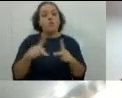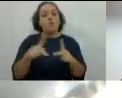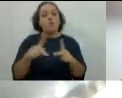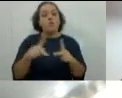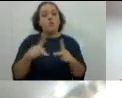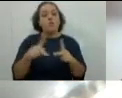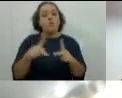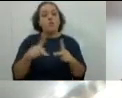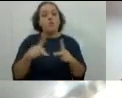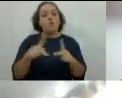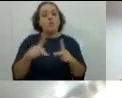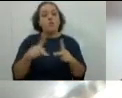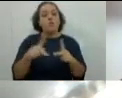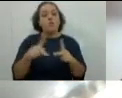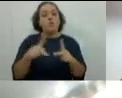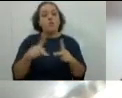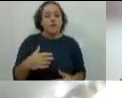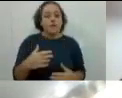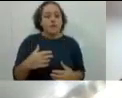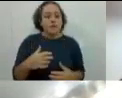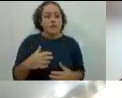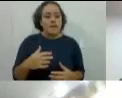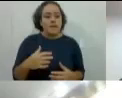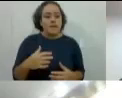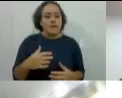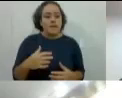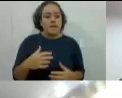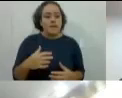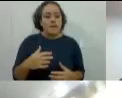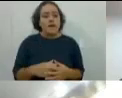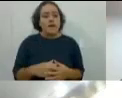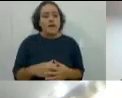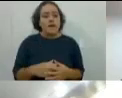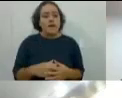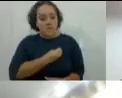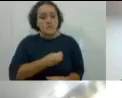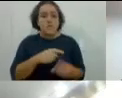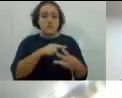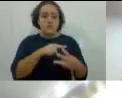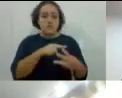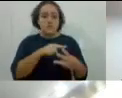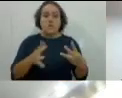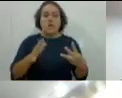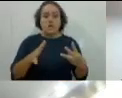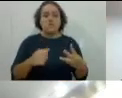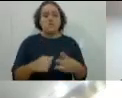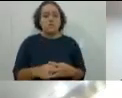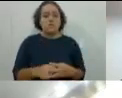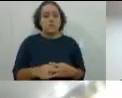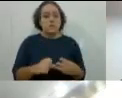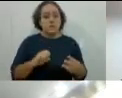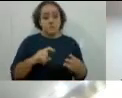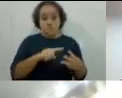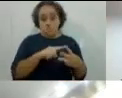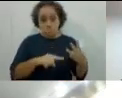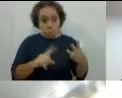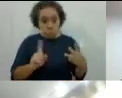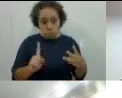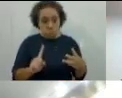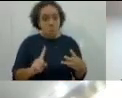a perspectiva da presença só dos três, se nenhum dos três estiverem aqui, nós não temos